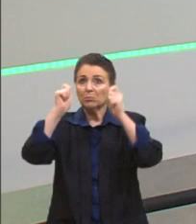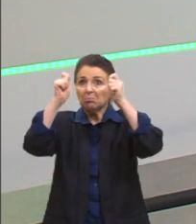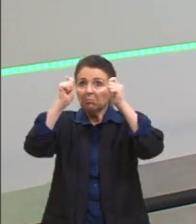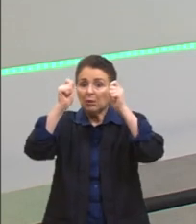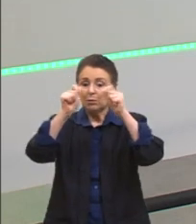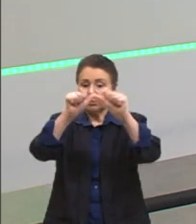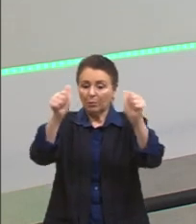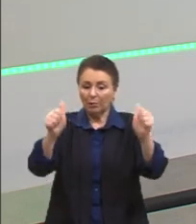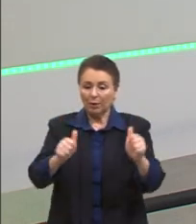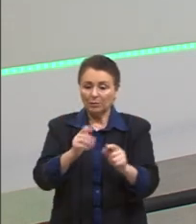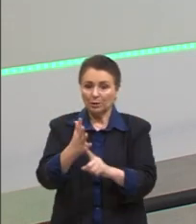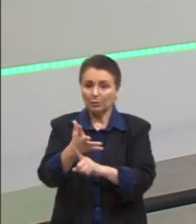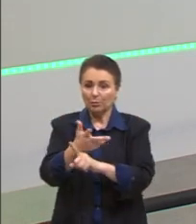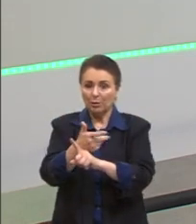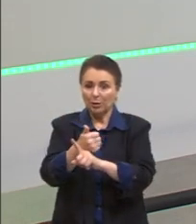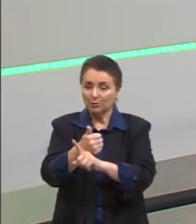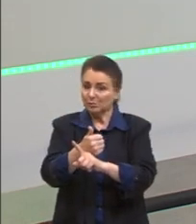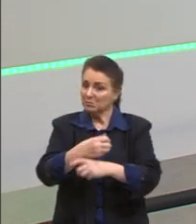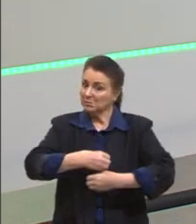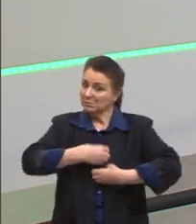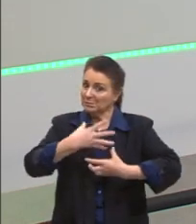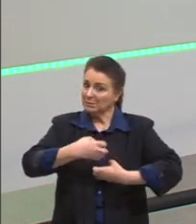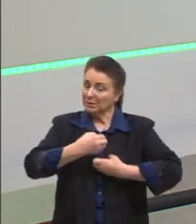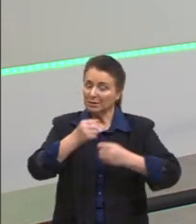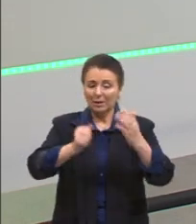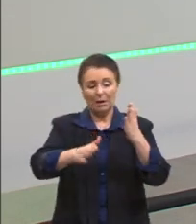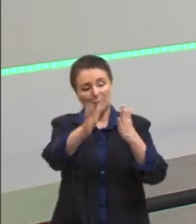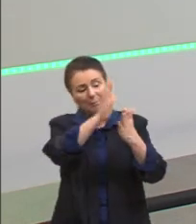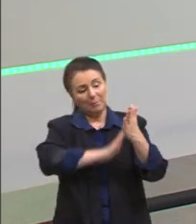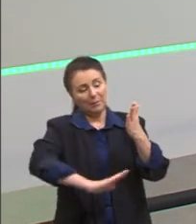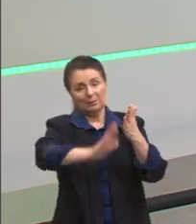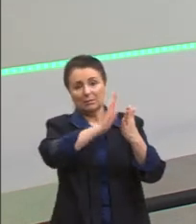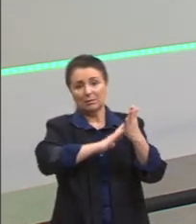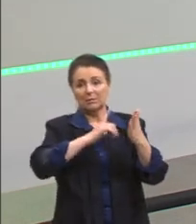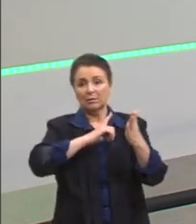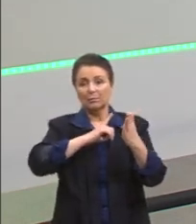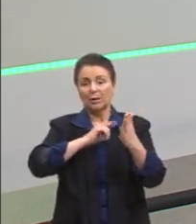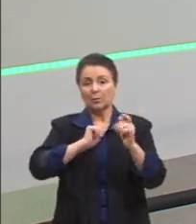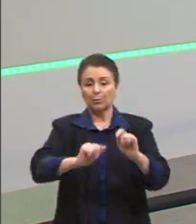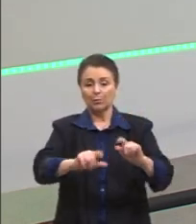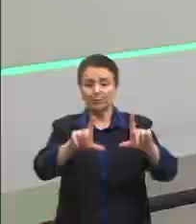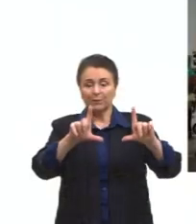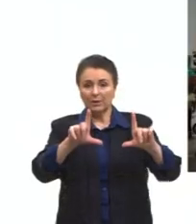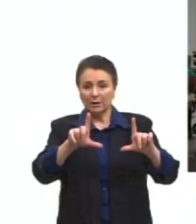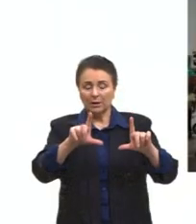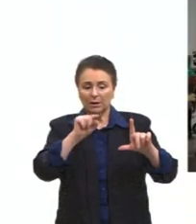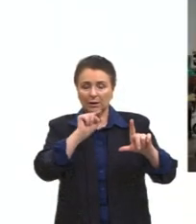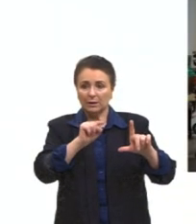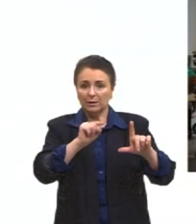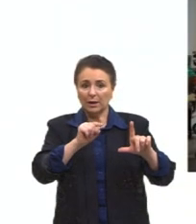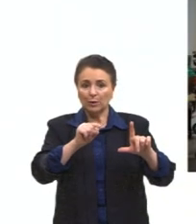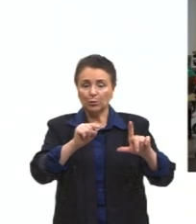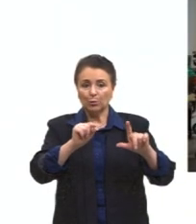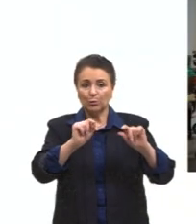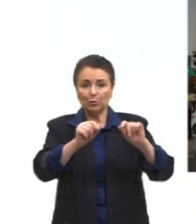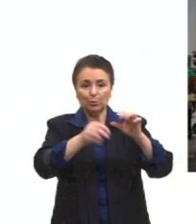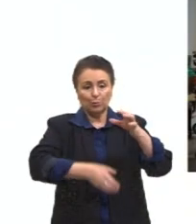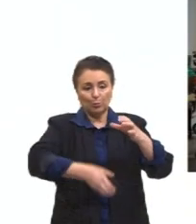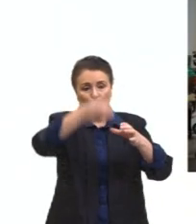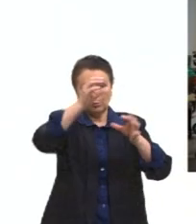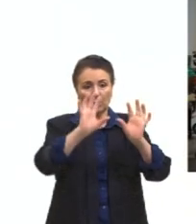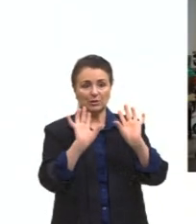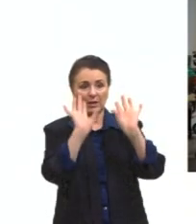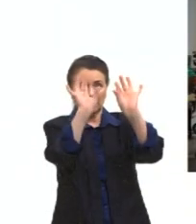imagem, a tua arte expressa ali na parede. Assim como o Cartaz Lambi, lá no poste, né, a gente encontra também